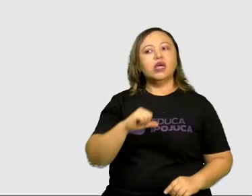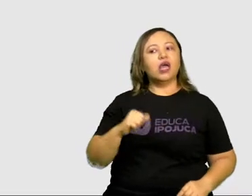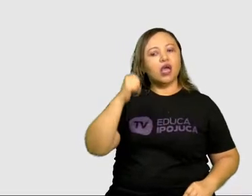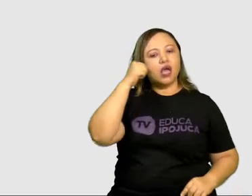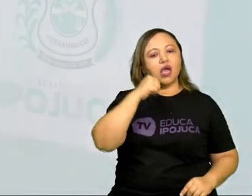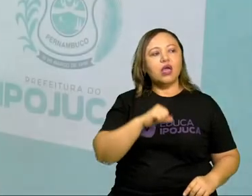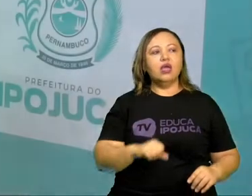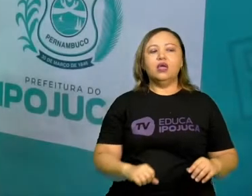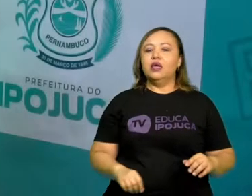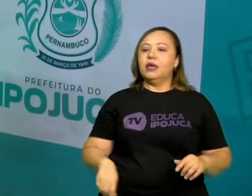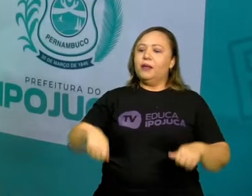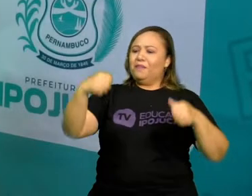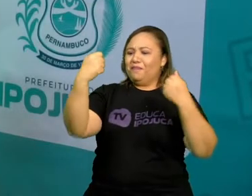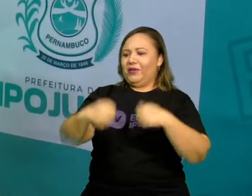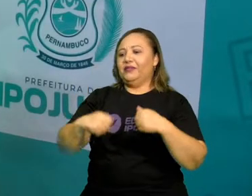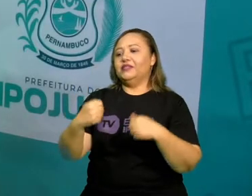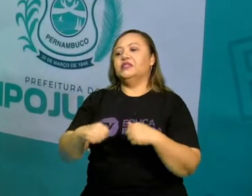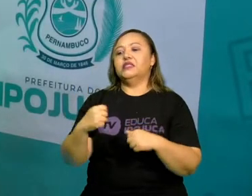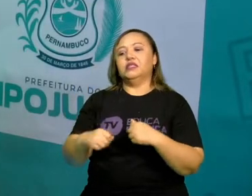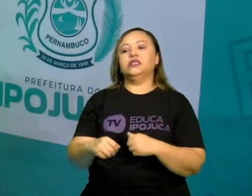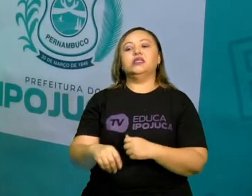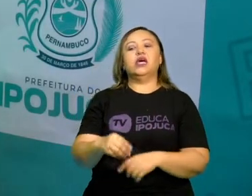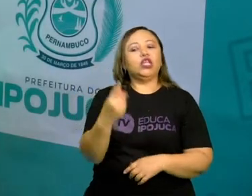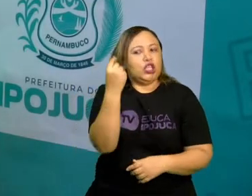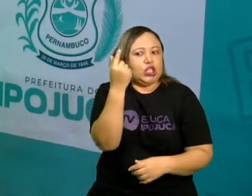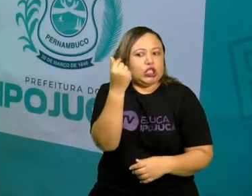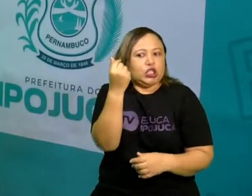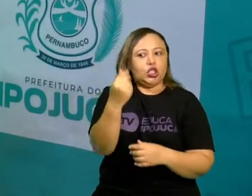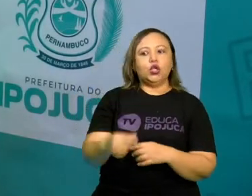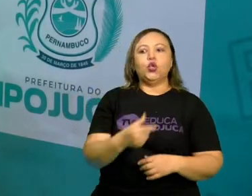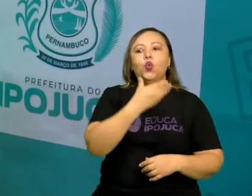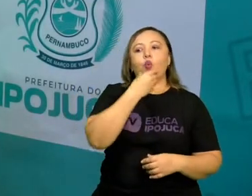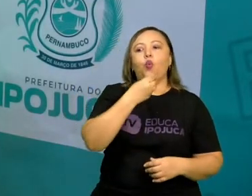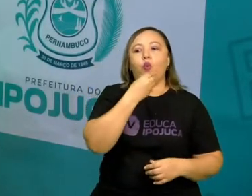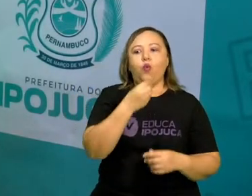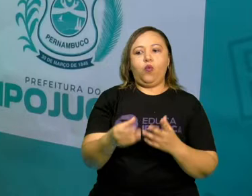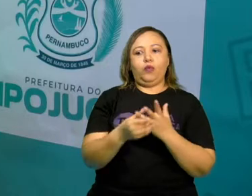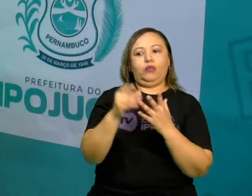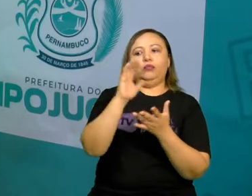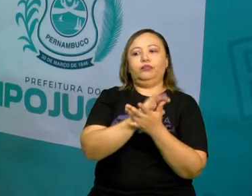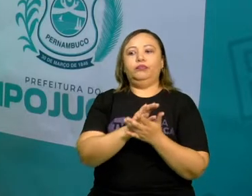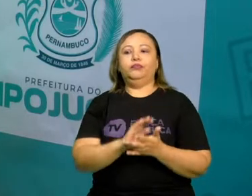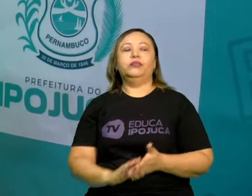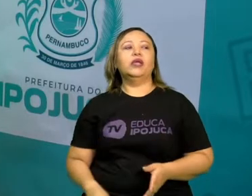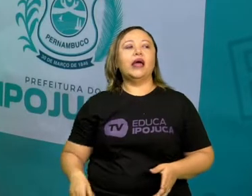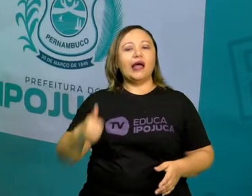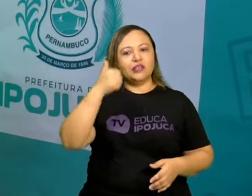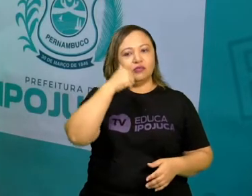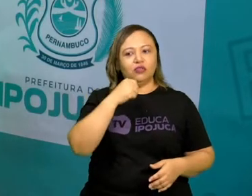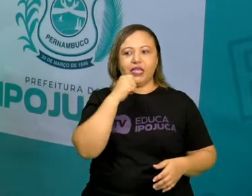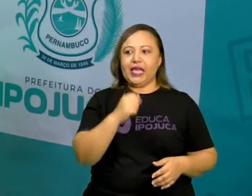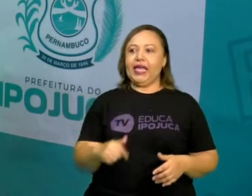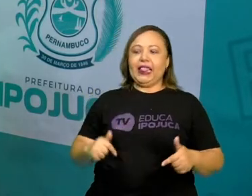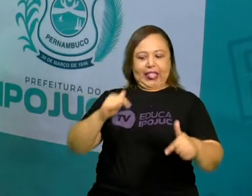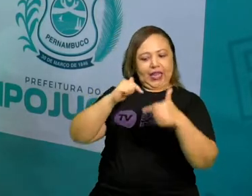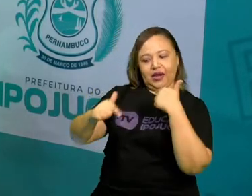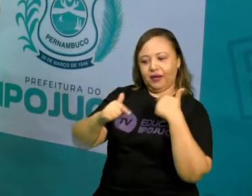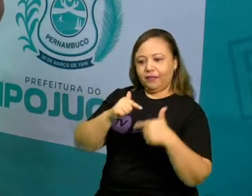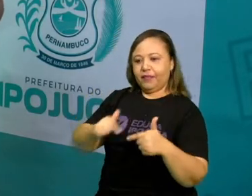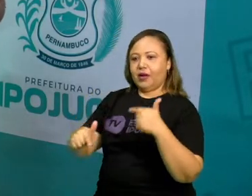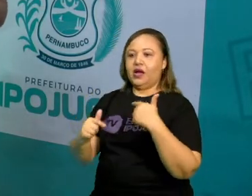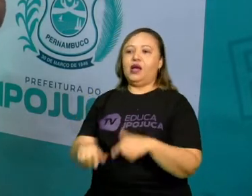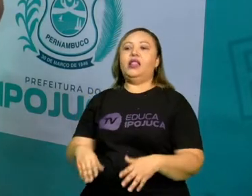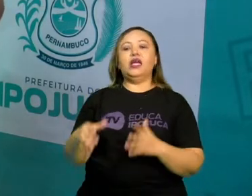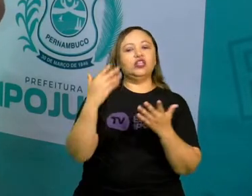mais aquela necessidade de depender financeiramente do esposo, do marido, né? Agora as mulheres têm seu próprio trabalho, ela